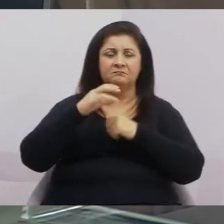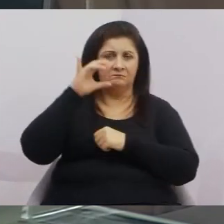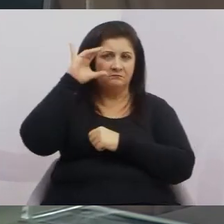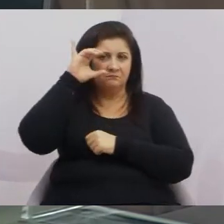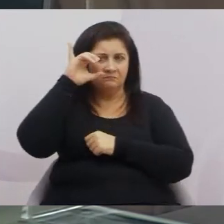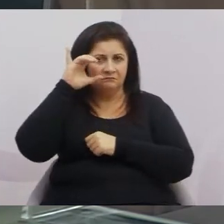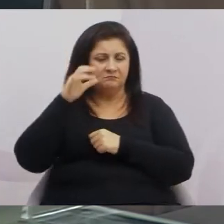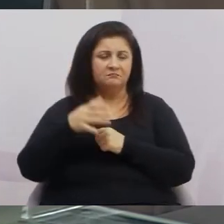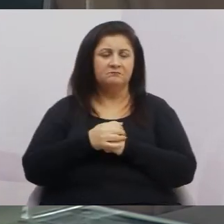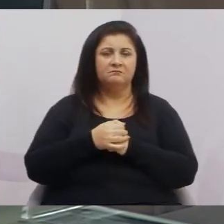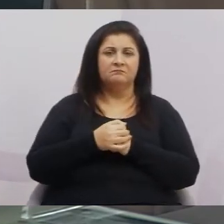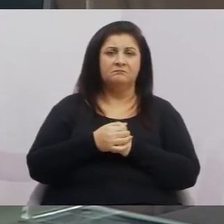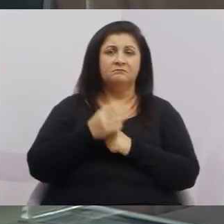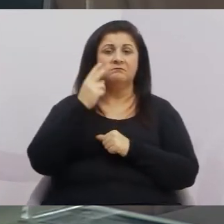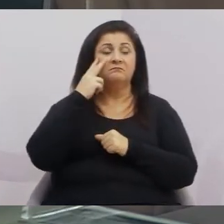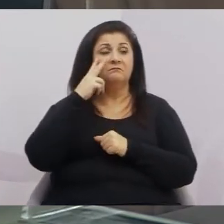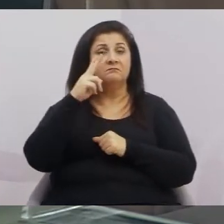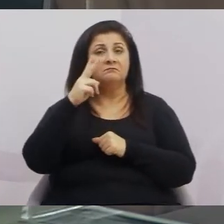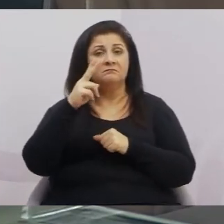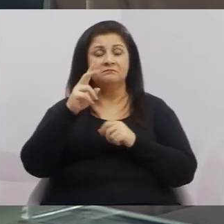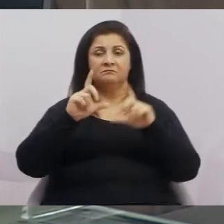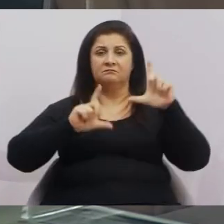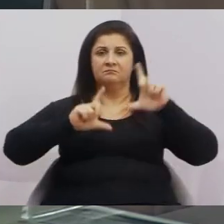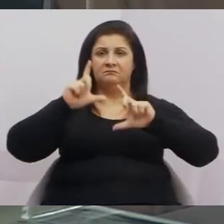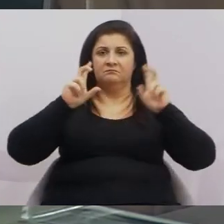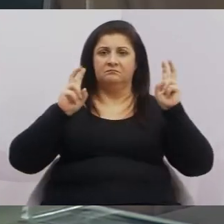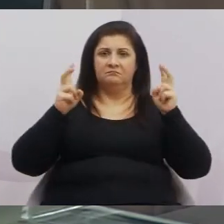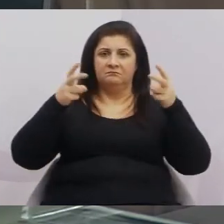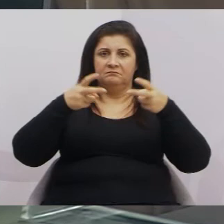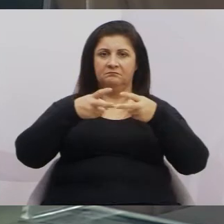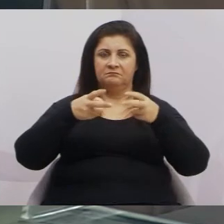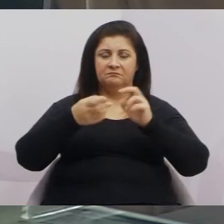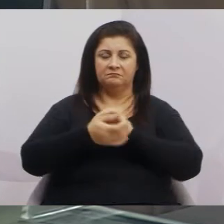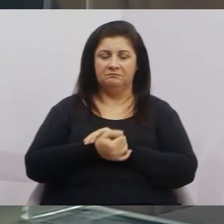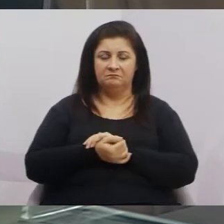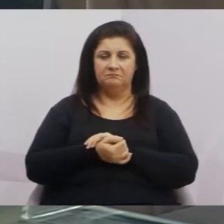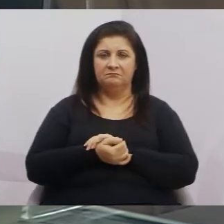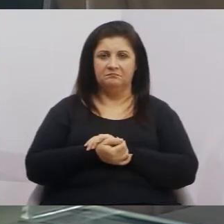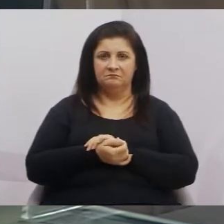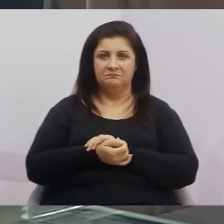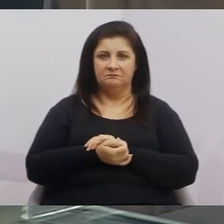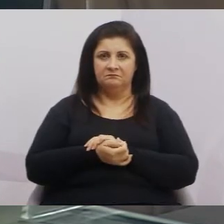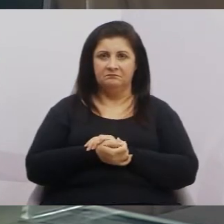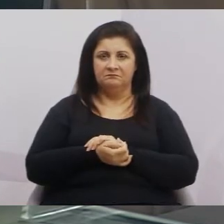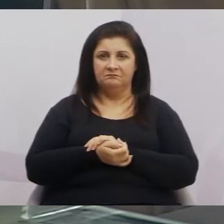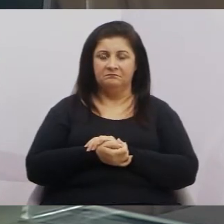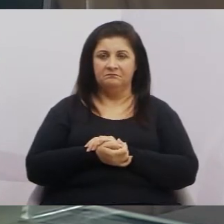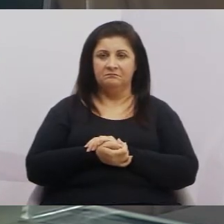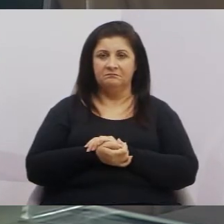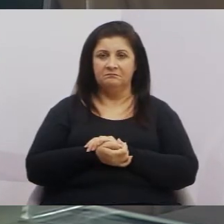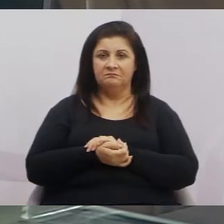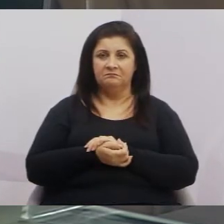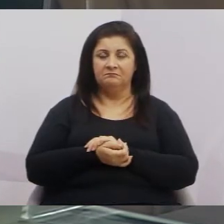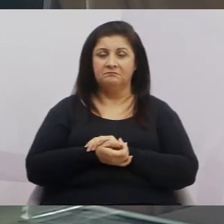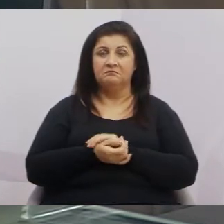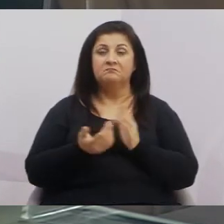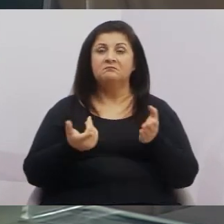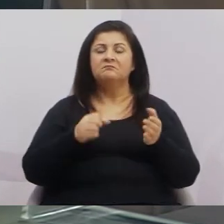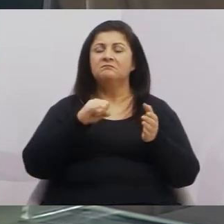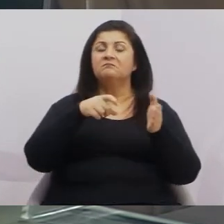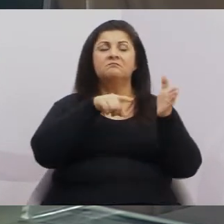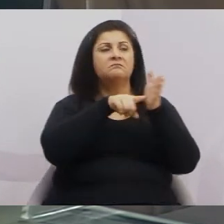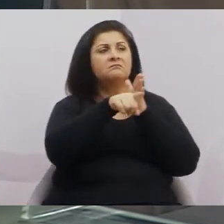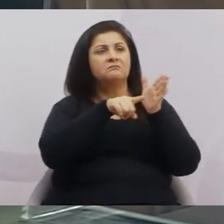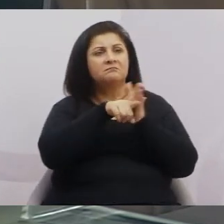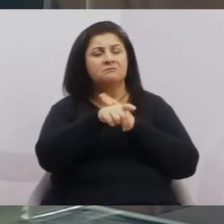puxa, assiste a TV Câmara. Quando ele quer, ele vai e puxa, ele descobre. Quando é para questionar, ele vai